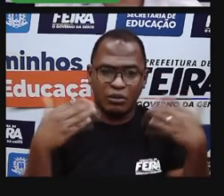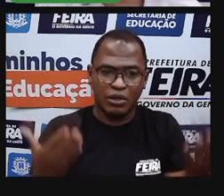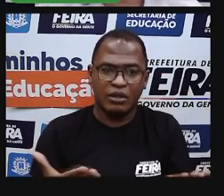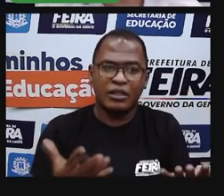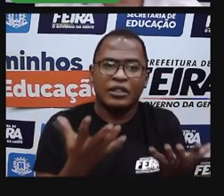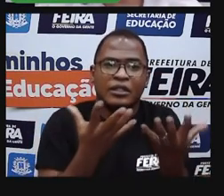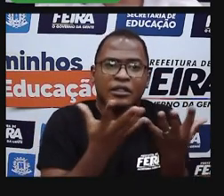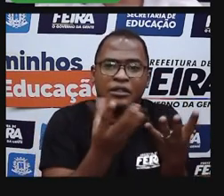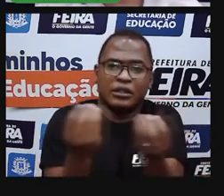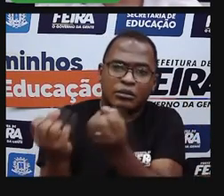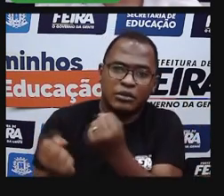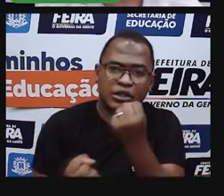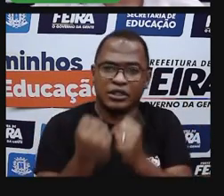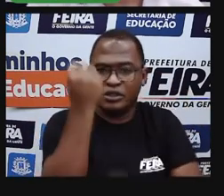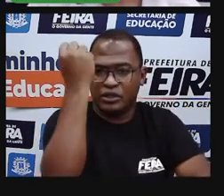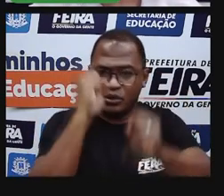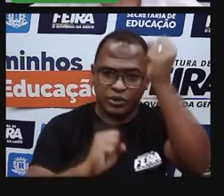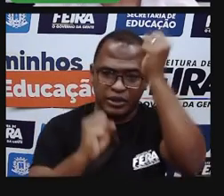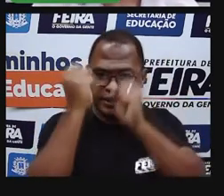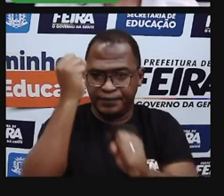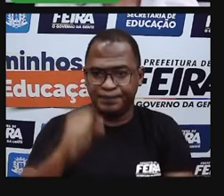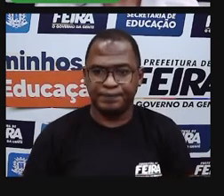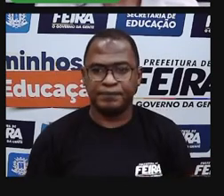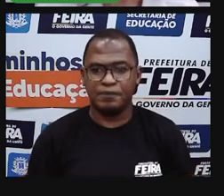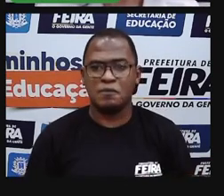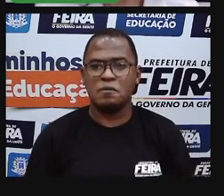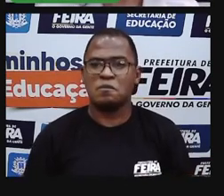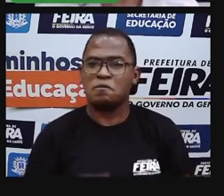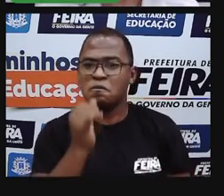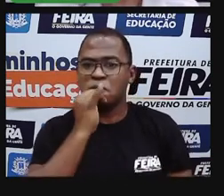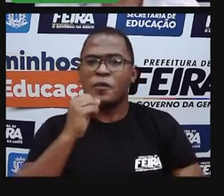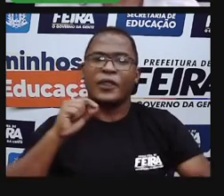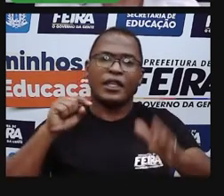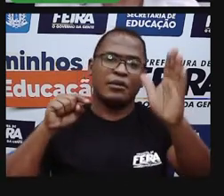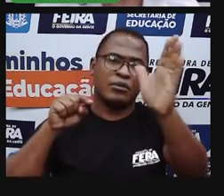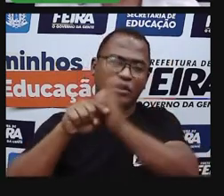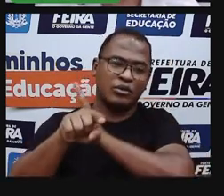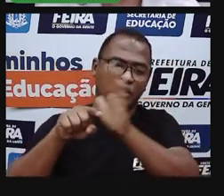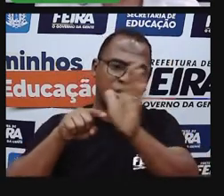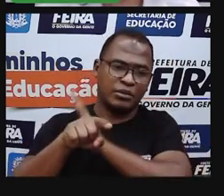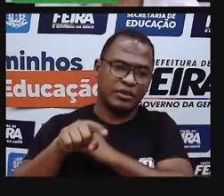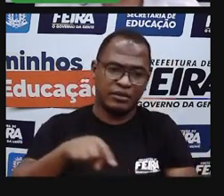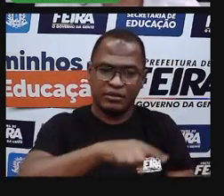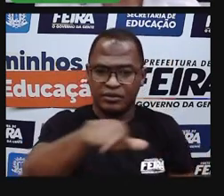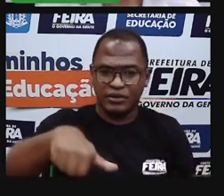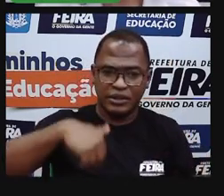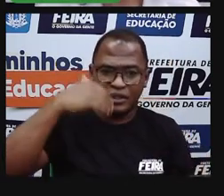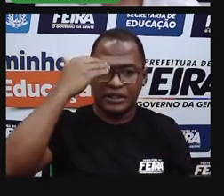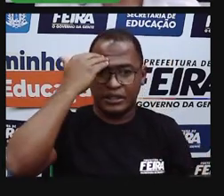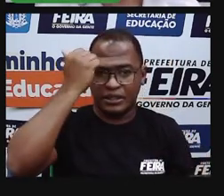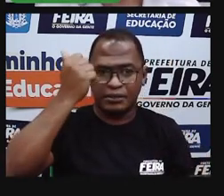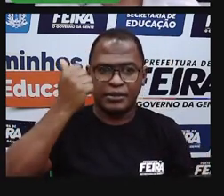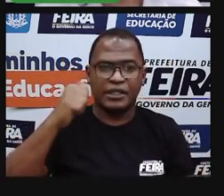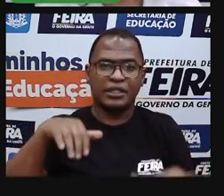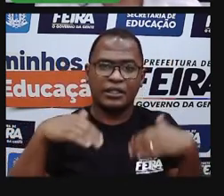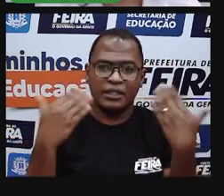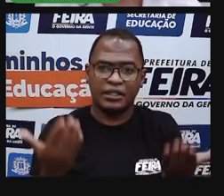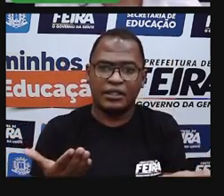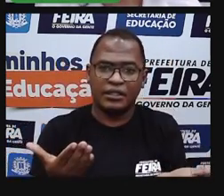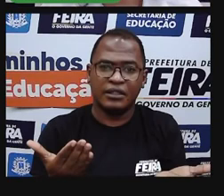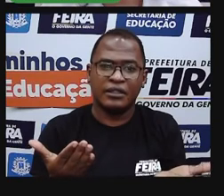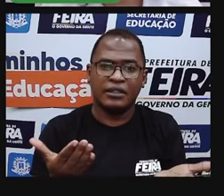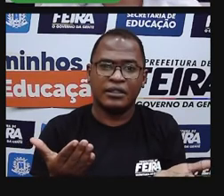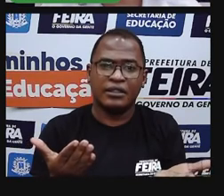indústrias e fábricas. Agora, eu queria perguntar para vocês, vocês sabiam que passa de uma